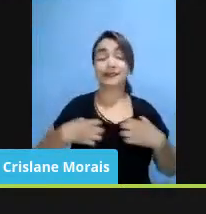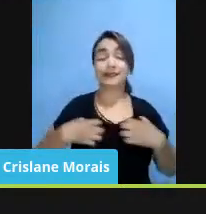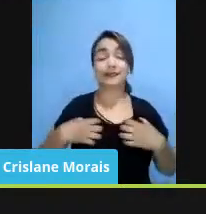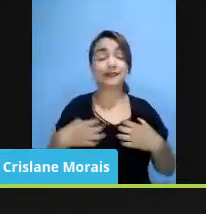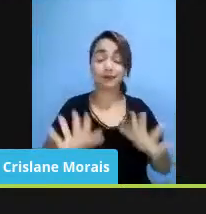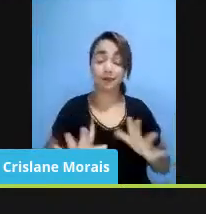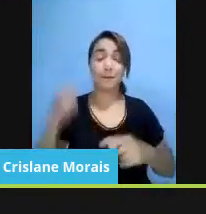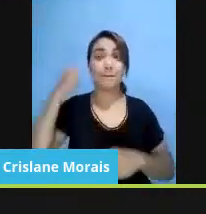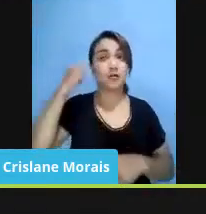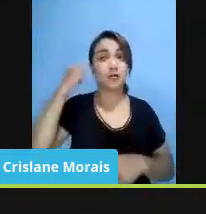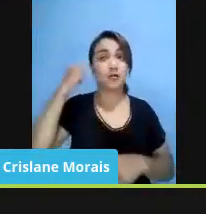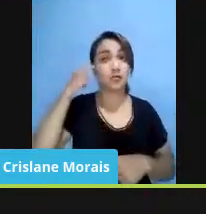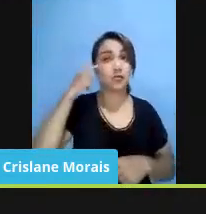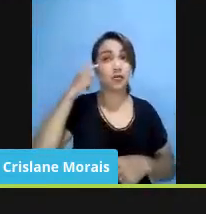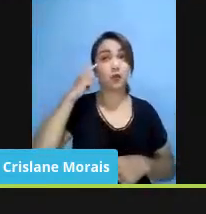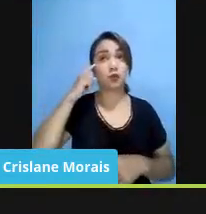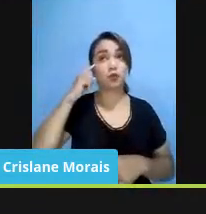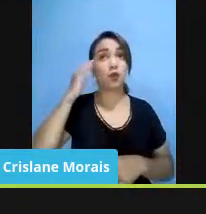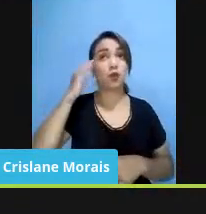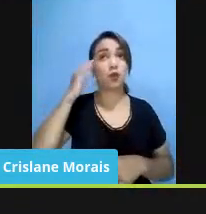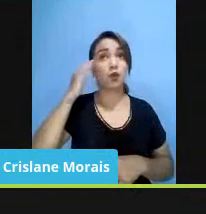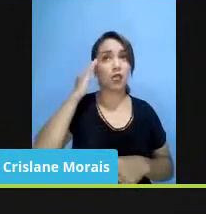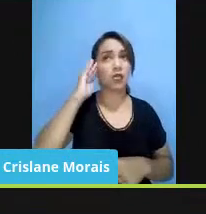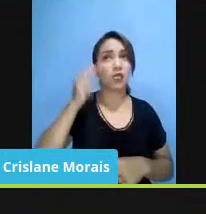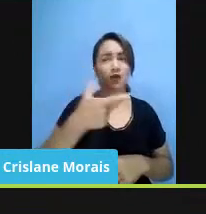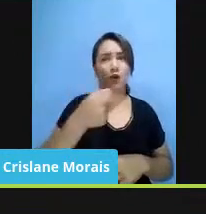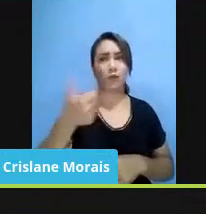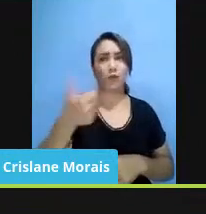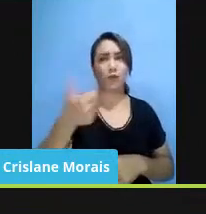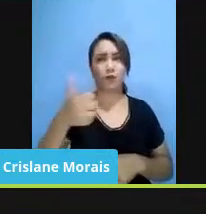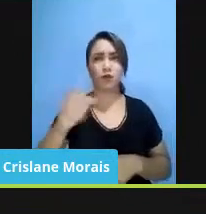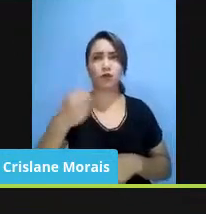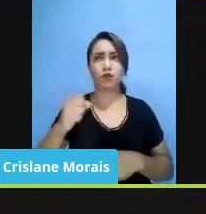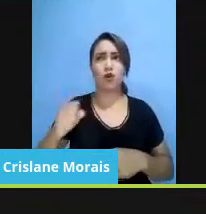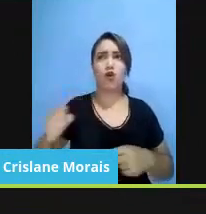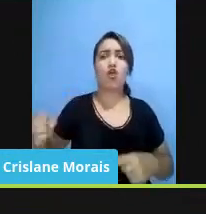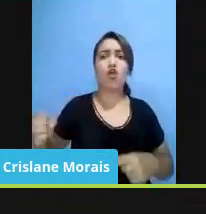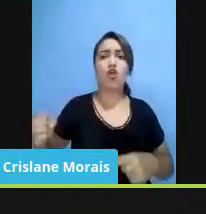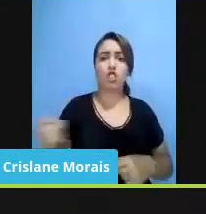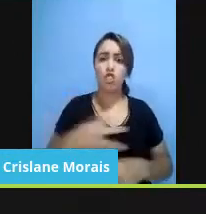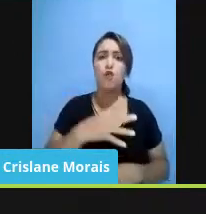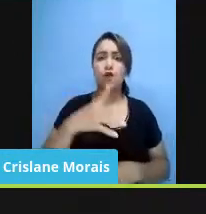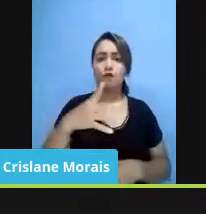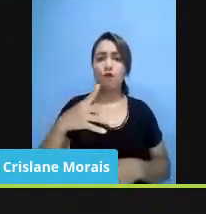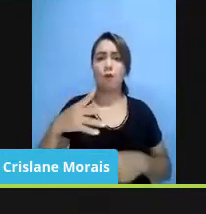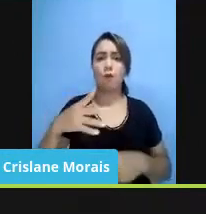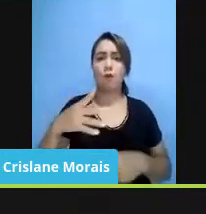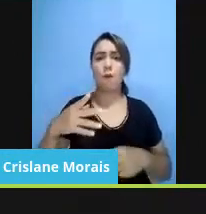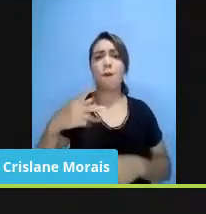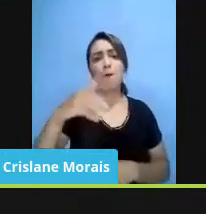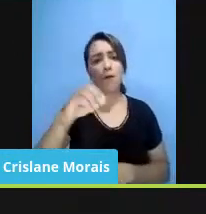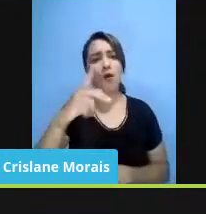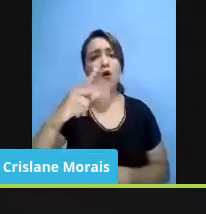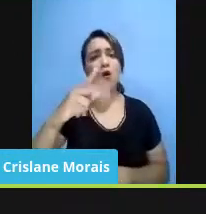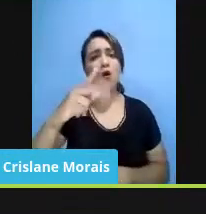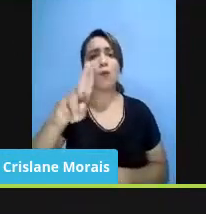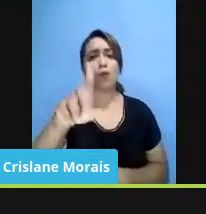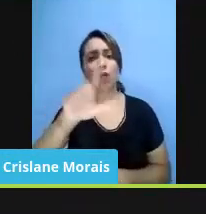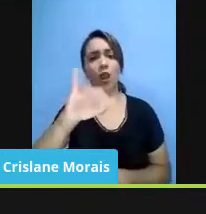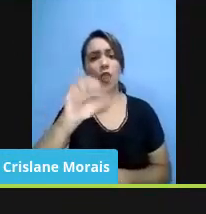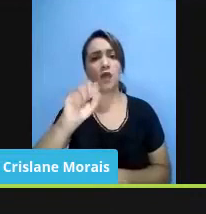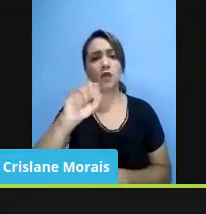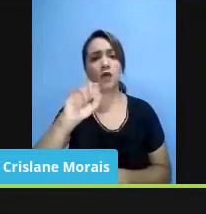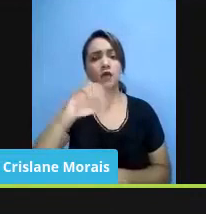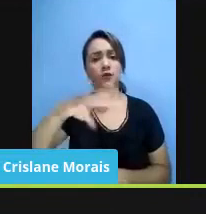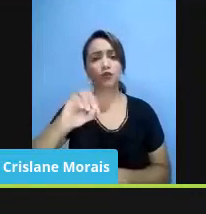entender esse populismo, o chamado novo populismo. Isso tudo estava escrito, a Europa já tinha passado por